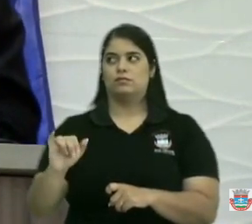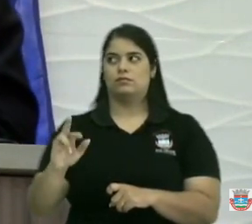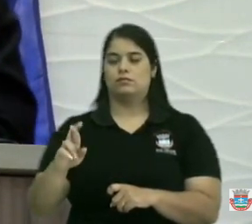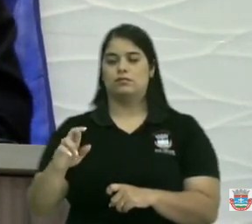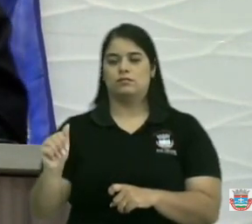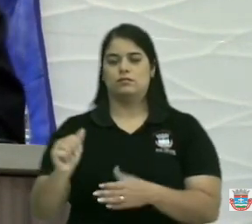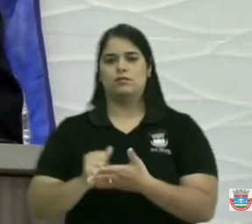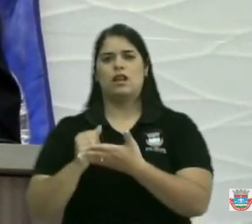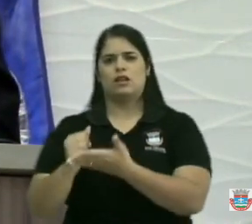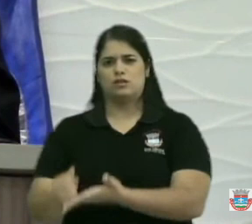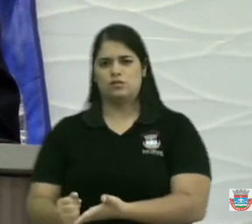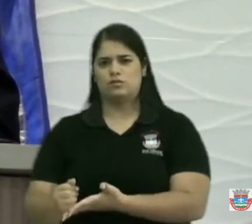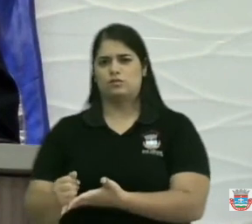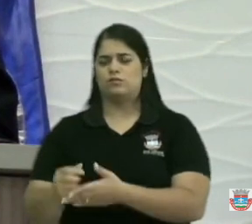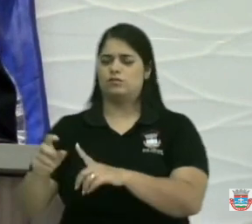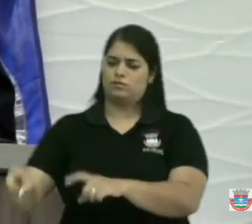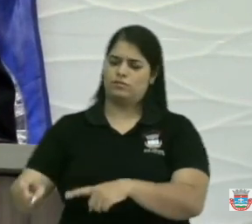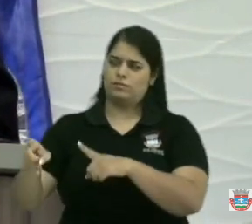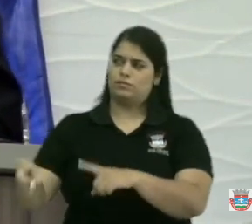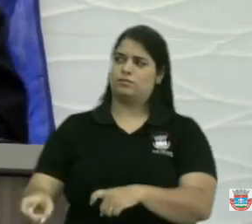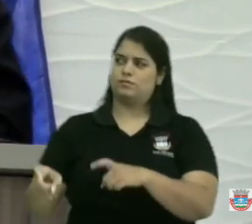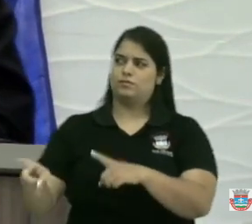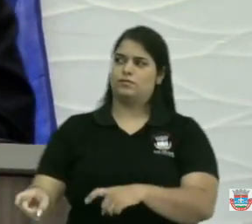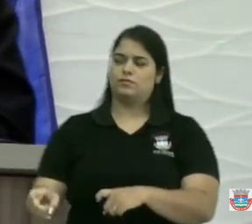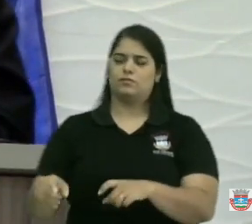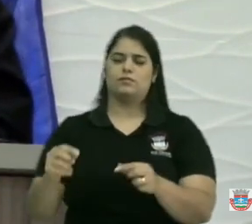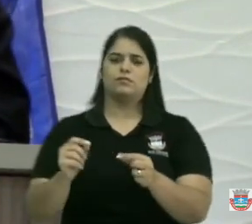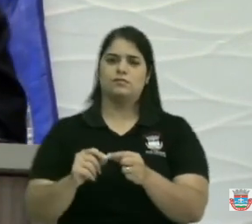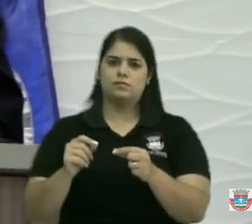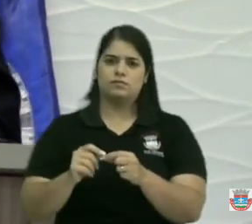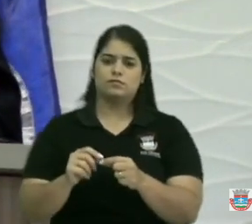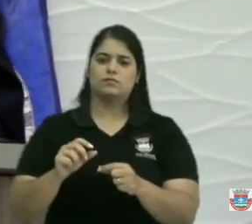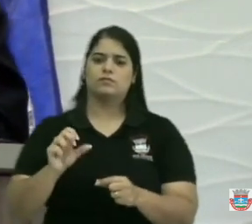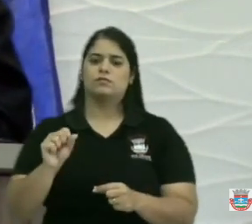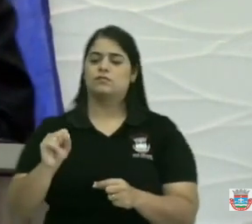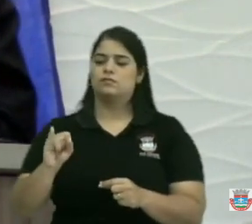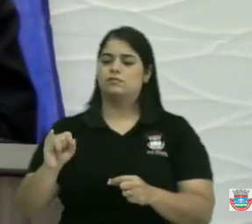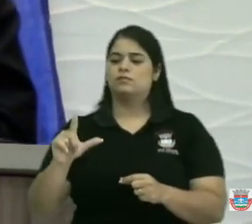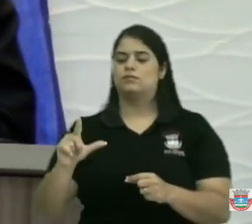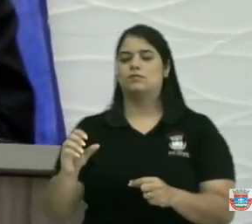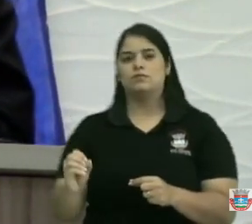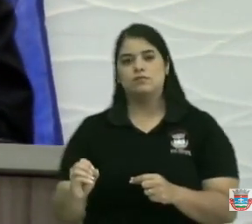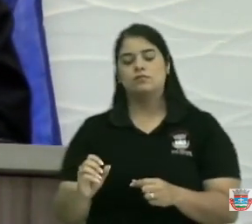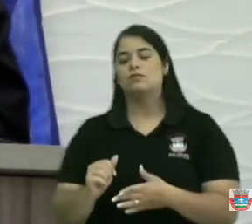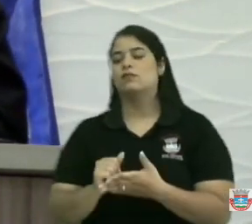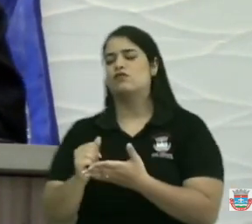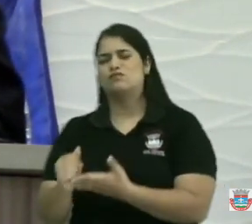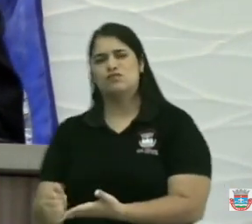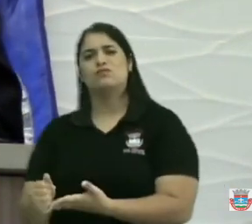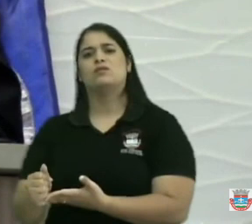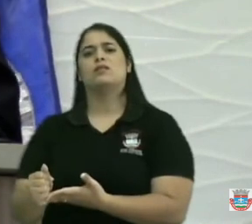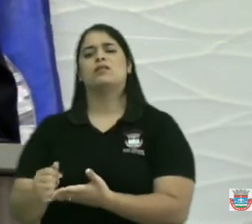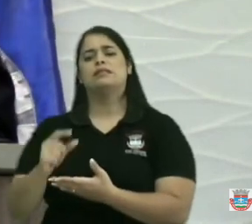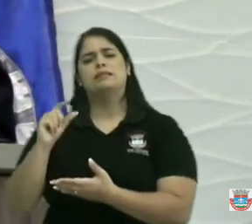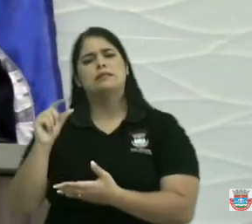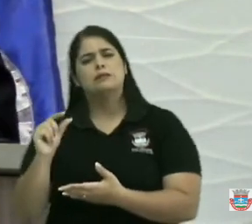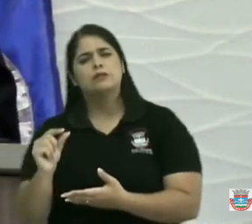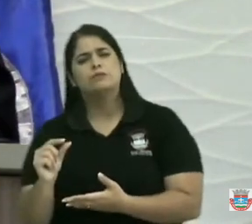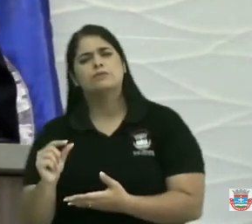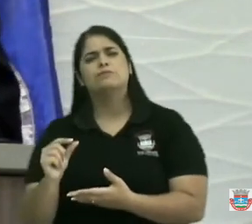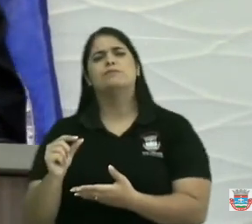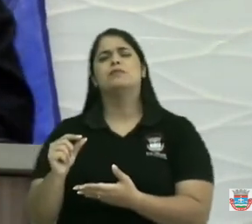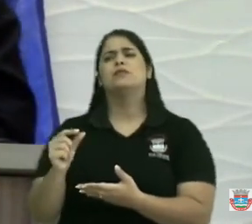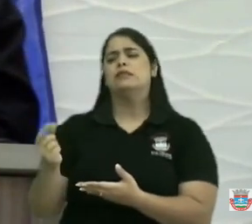pequeno agricultor a fazer sua oscilagem a passar sua palha e com isso diminuir os gastos deles